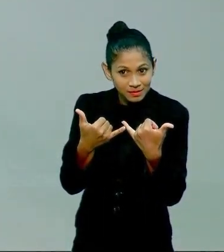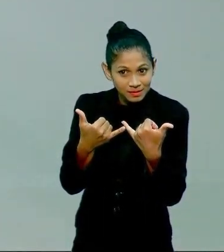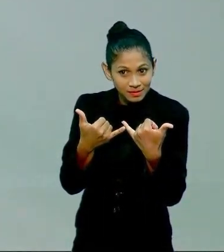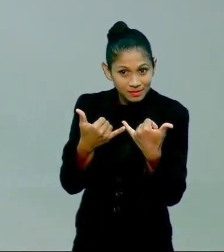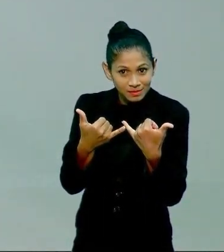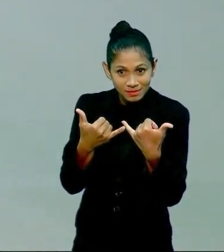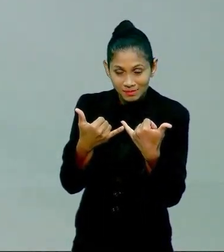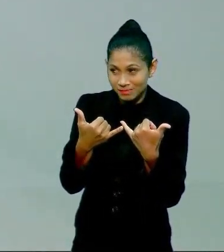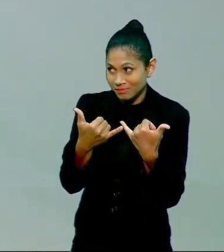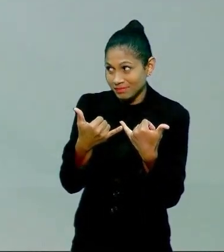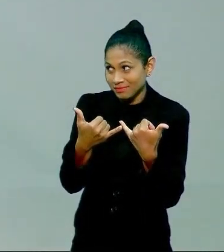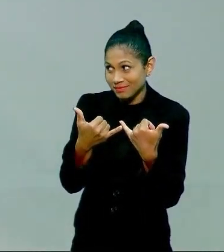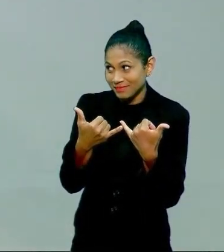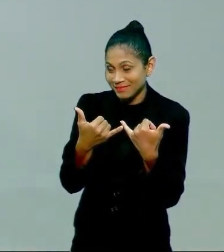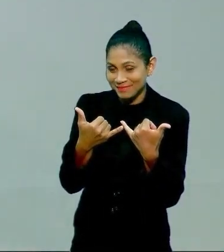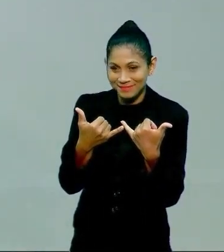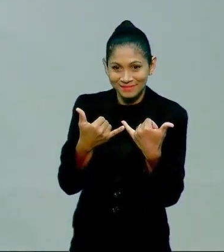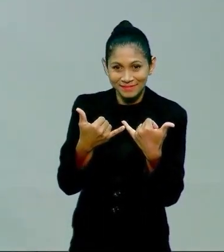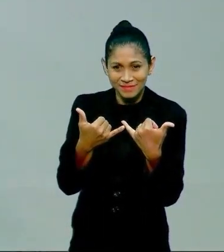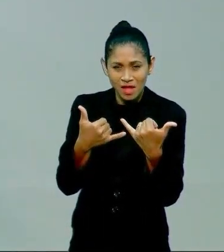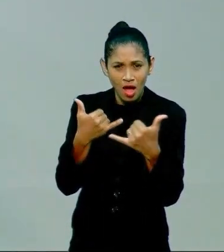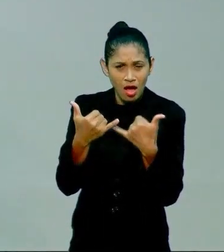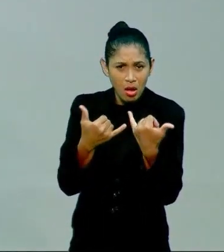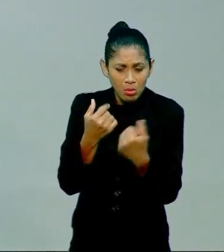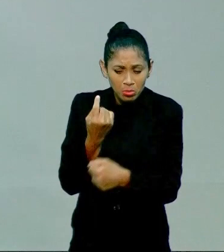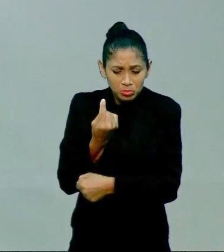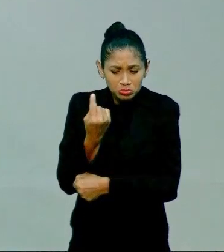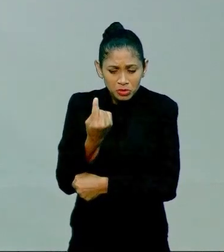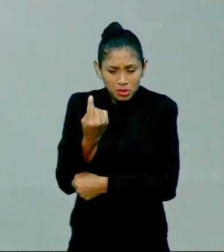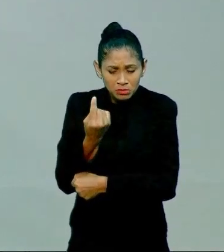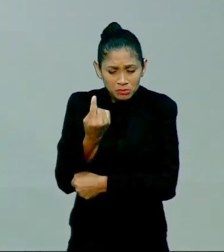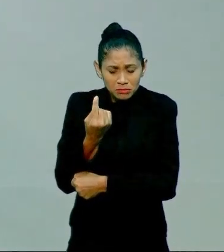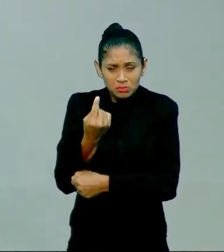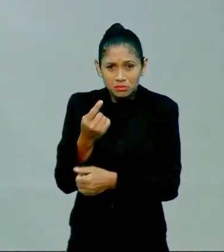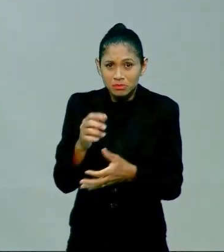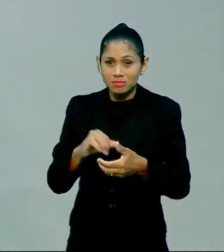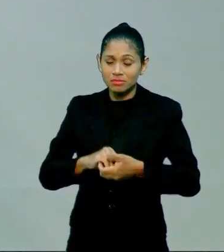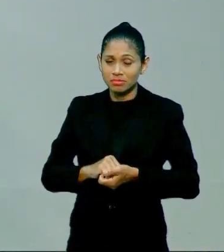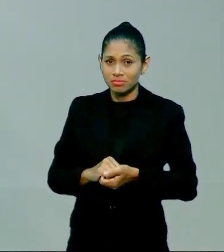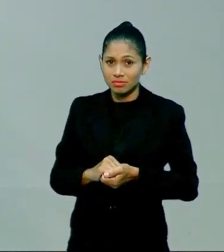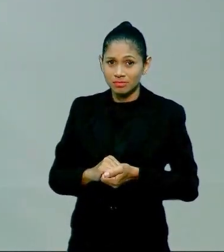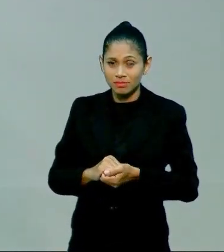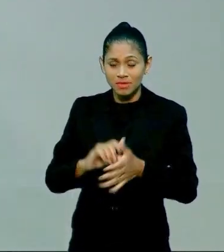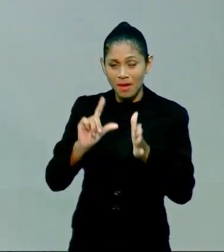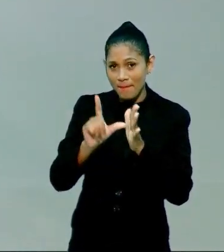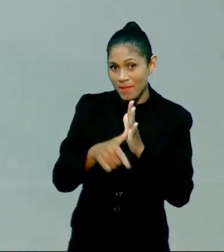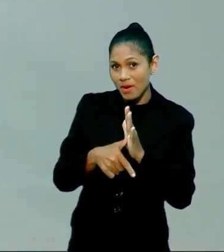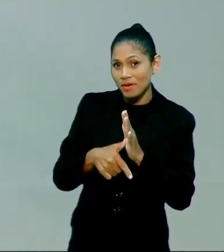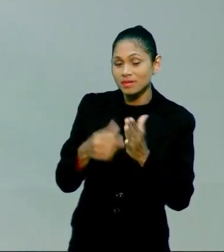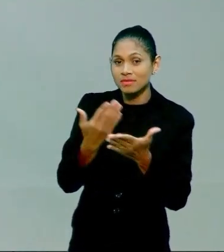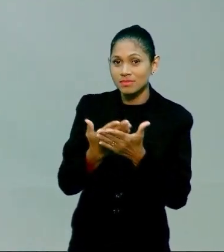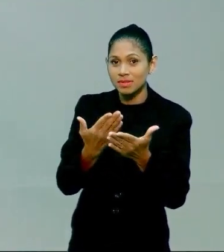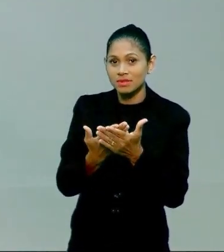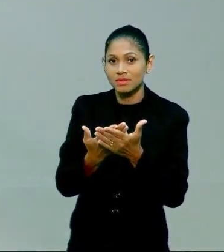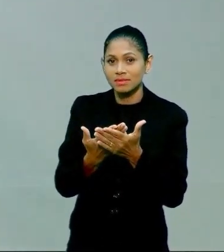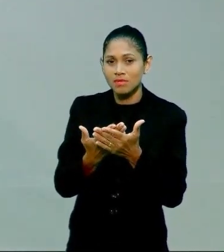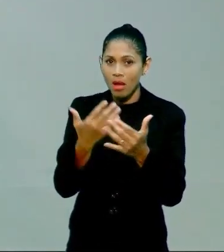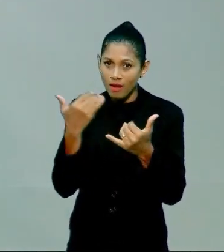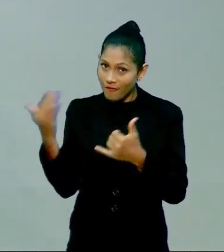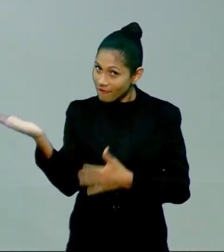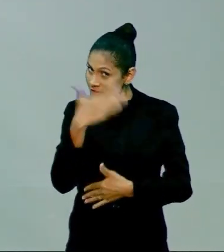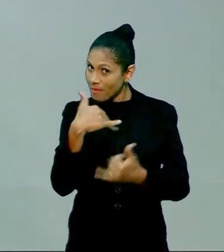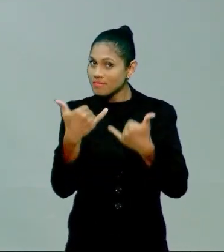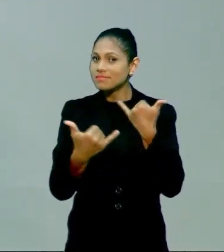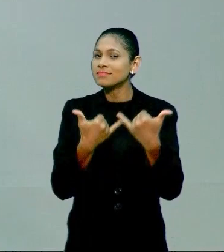cá quer brincar amiga? vou ficar sozinho solidão mas é isso a gente se vê na próxima aula e vamos brincar